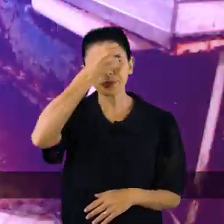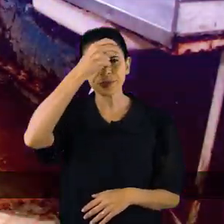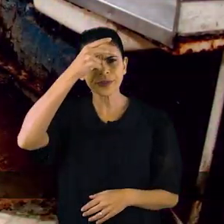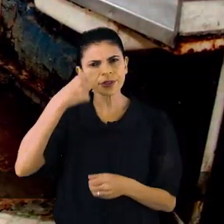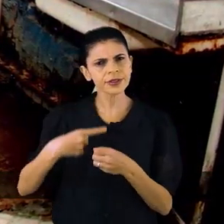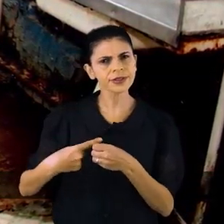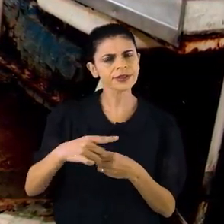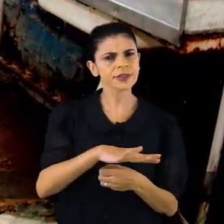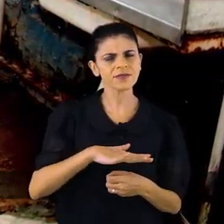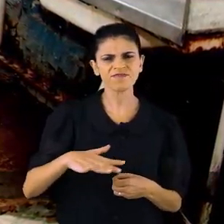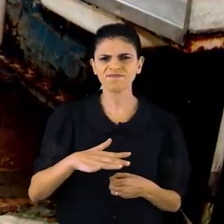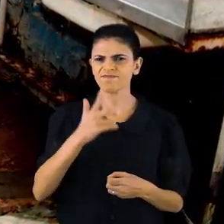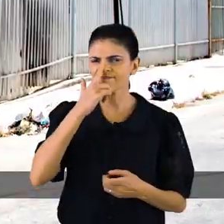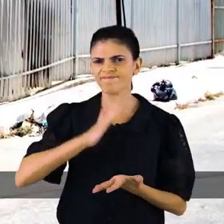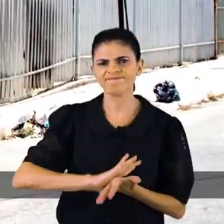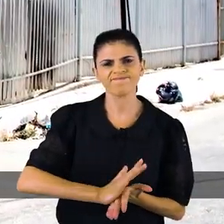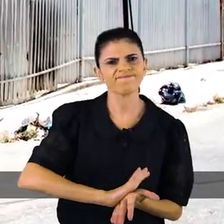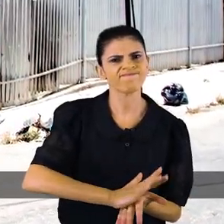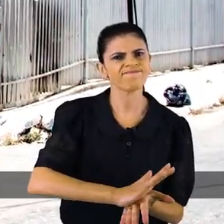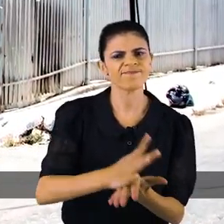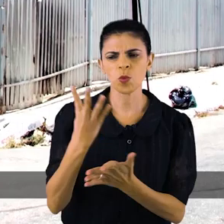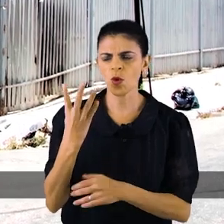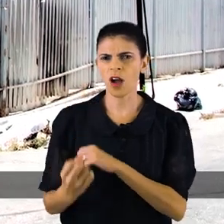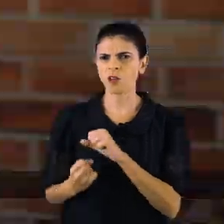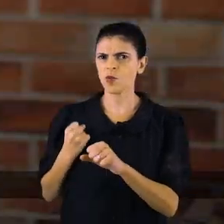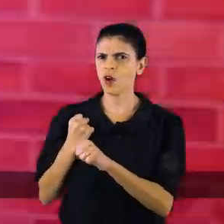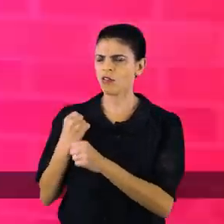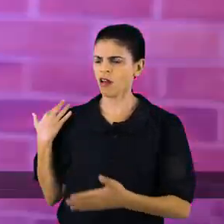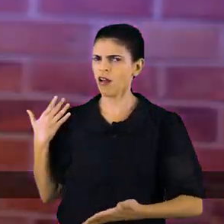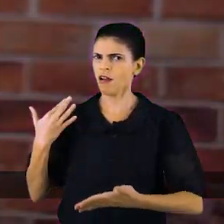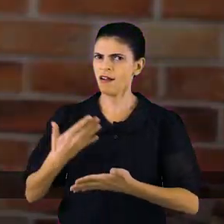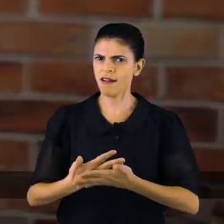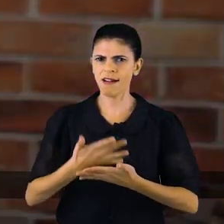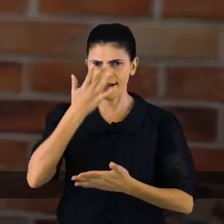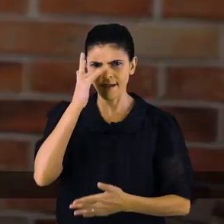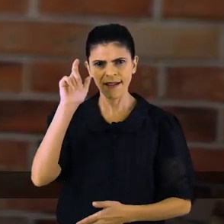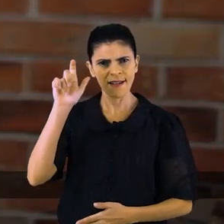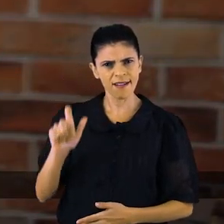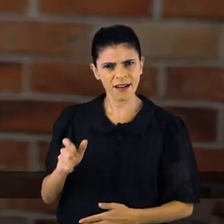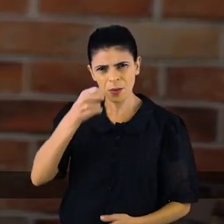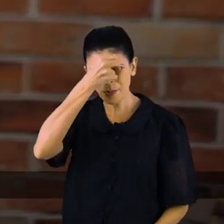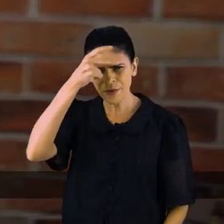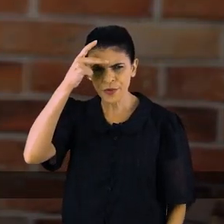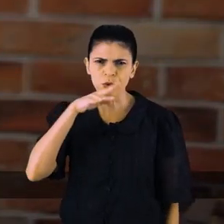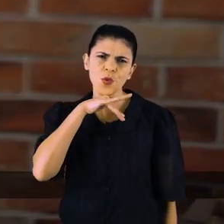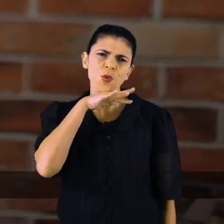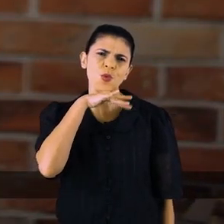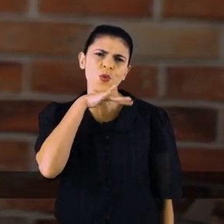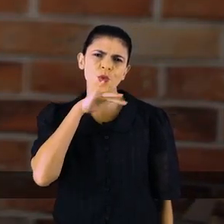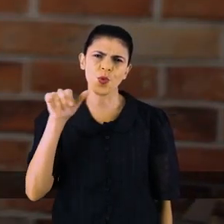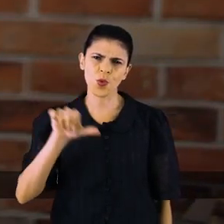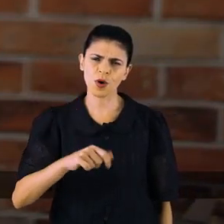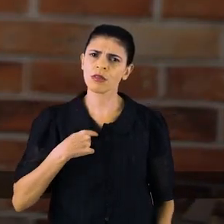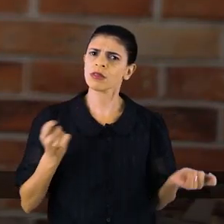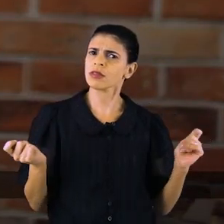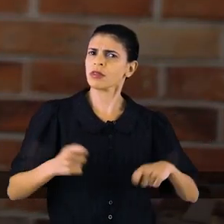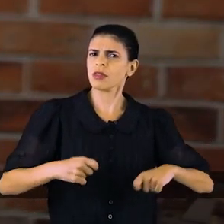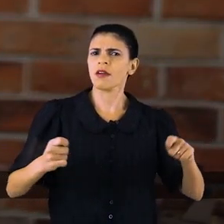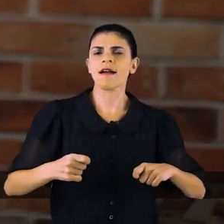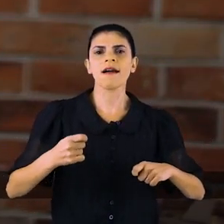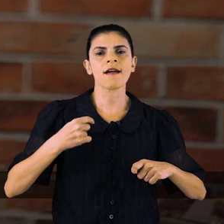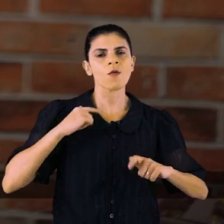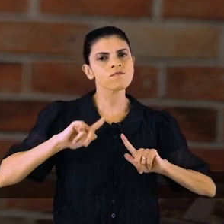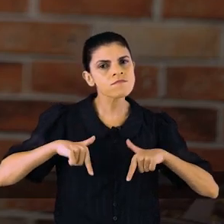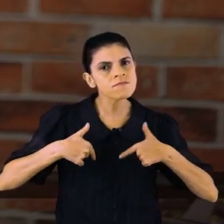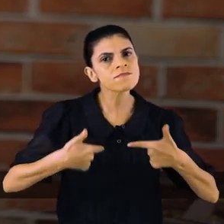maltratada, muito, nesses últimos quatro anos, uma gestão muito ruim e eu entendo que eu tenha condições,